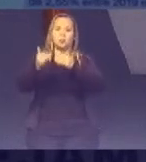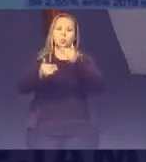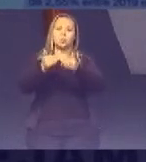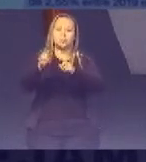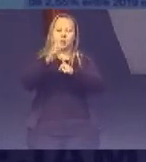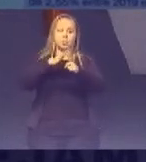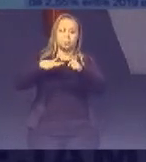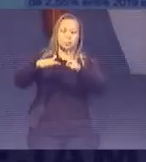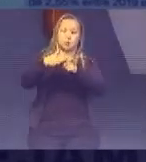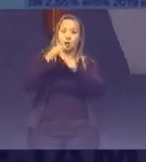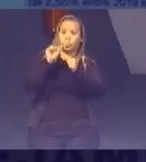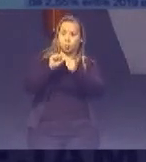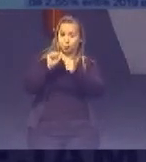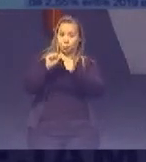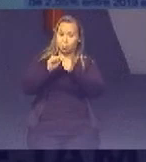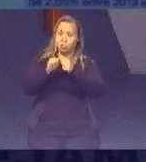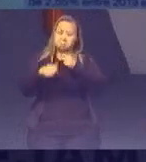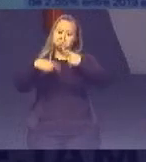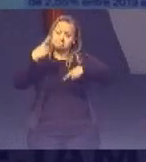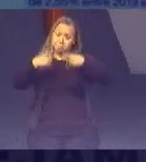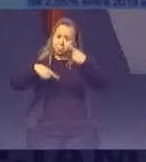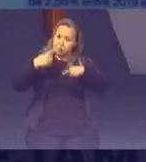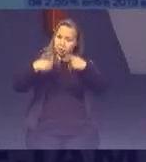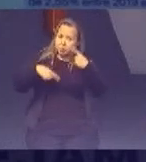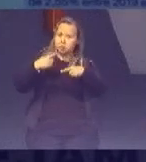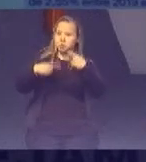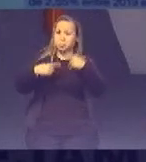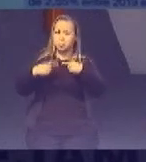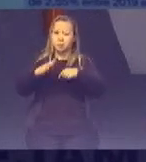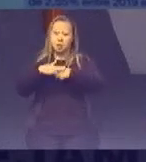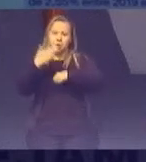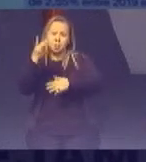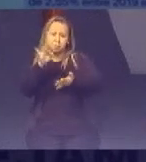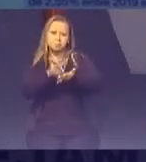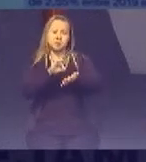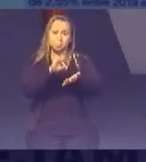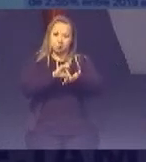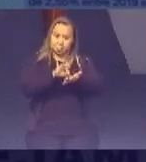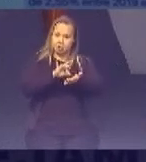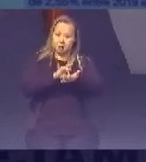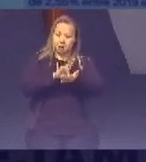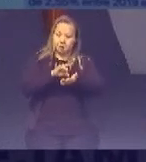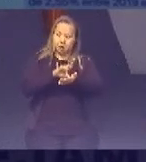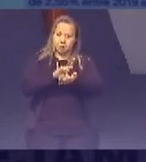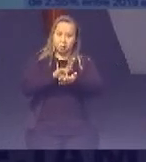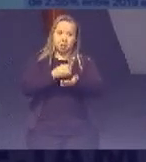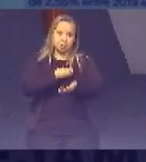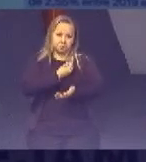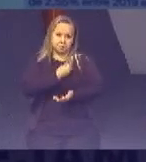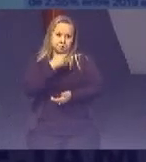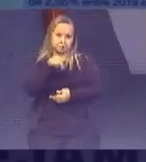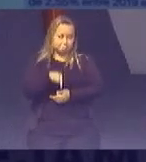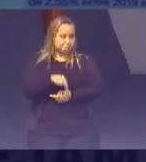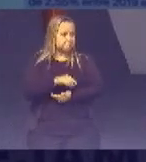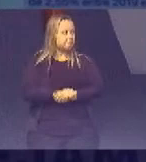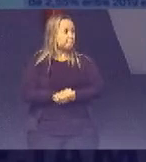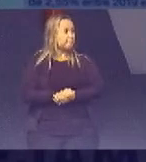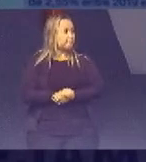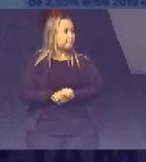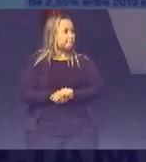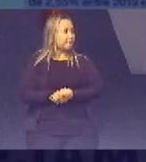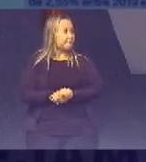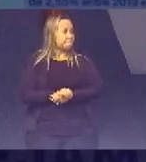fizemos Uma discussão Um número mais realista Se bem que agora Isso já deveria ser refeito Porque essas previsões Foram